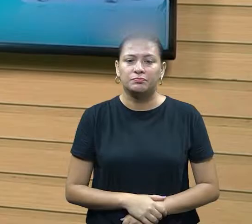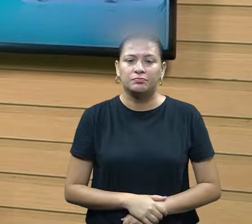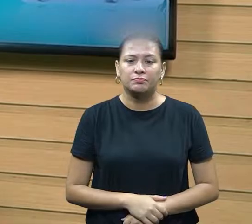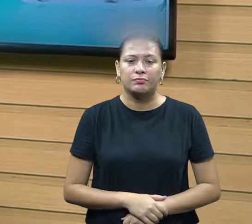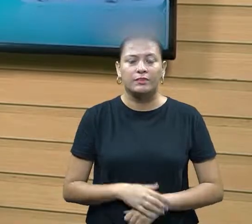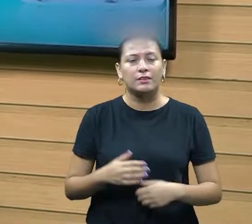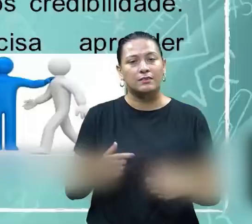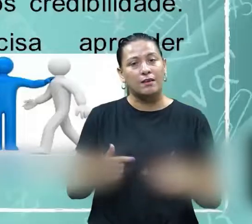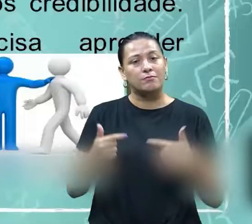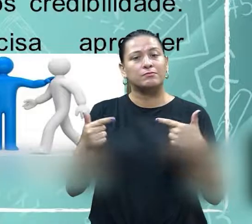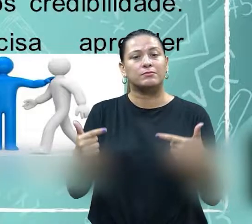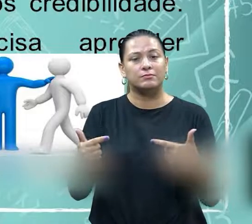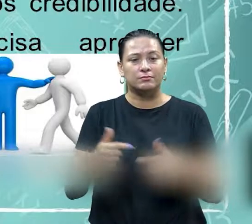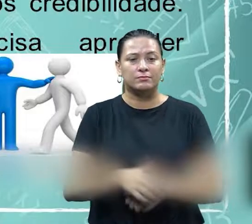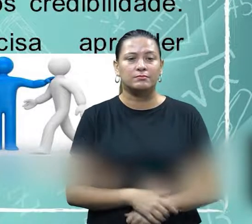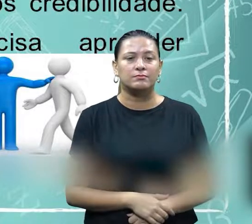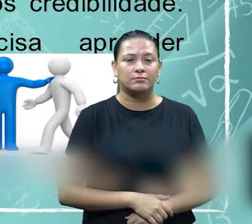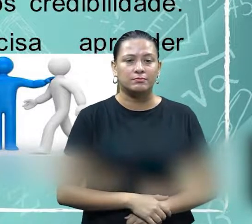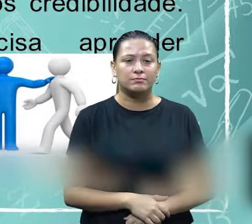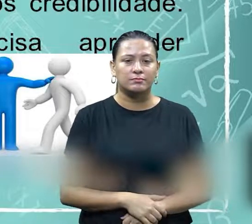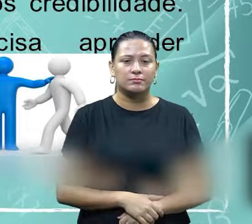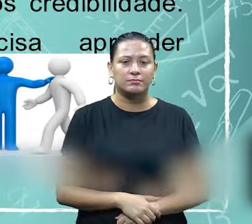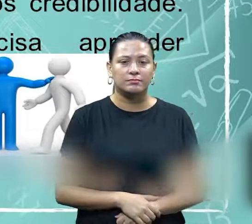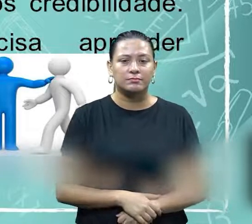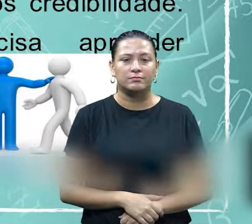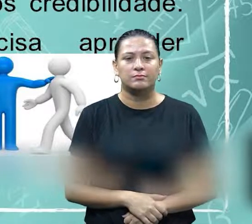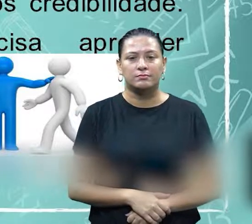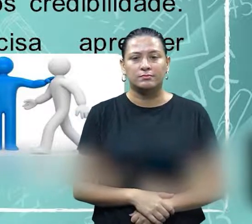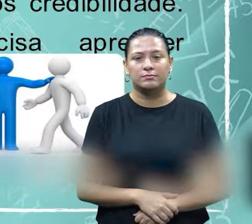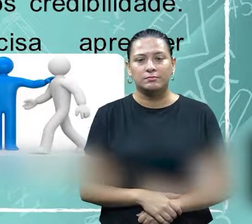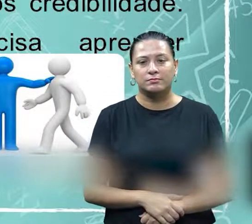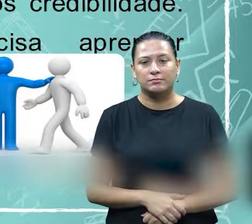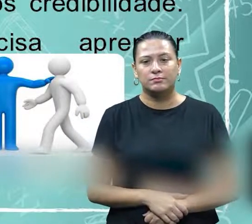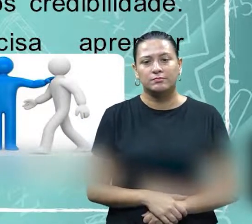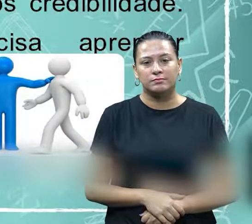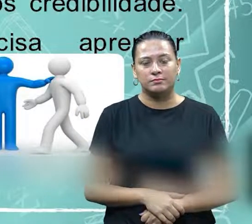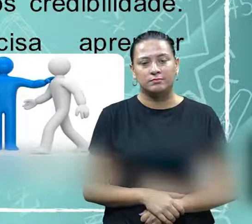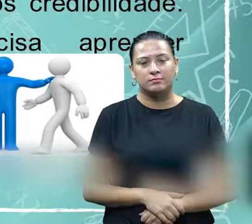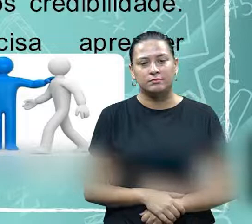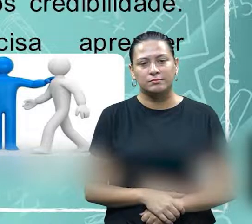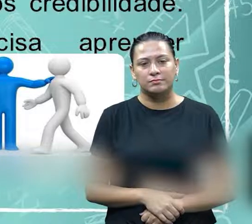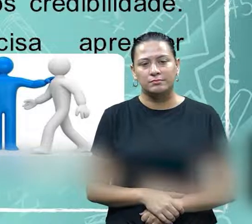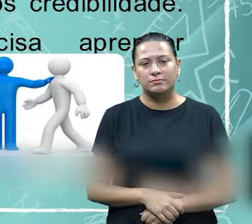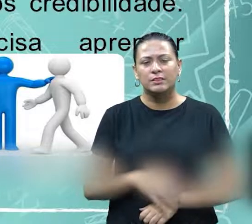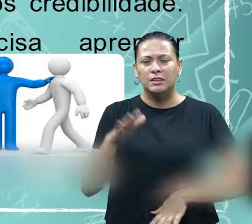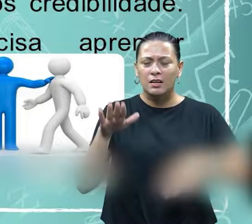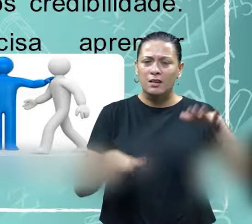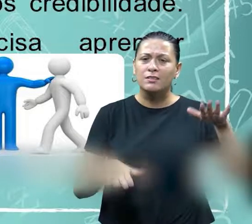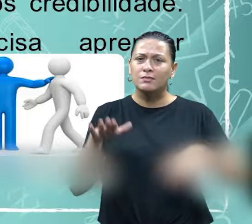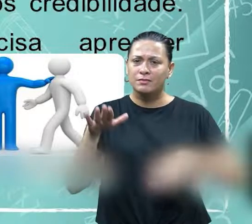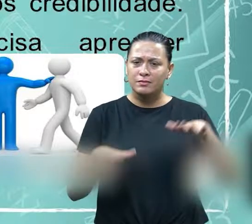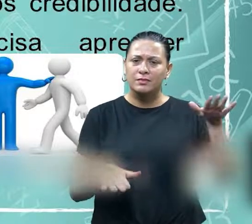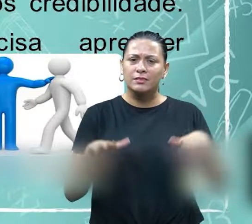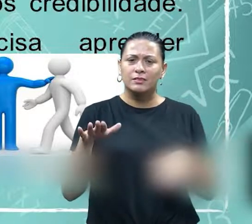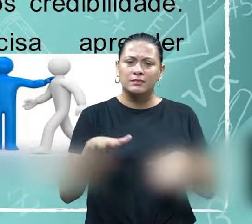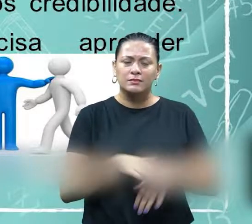que esteja à frente. E aí, ele vai trazer mais para a gente que, muitas das vezes, esse estilo de